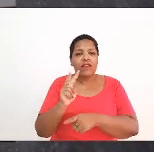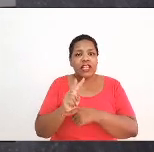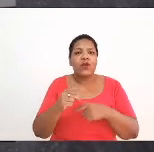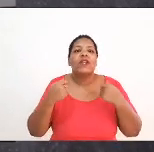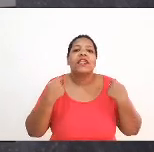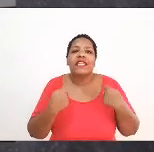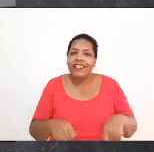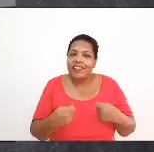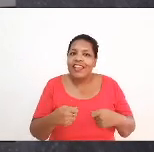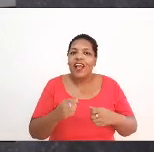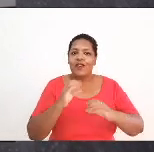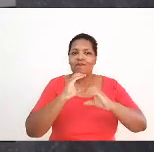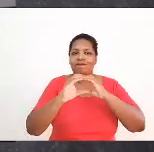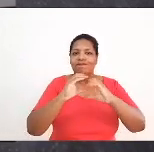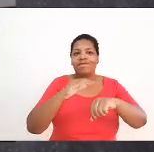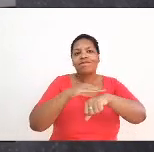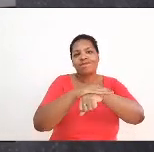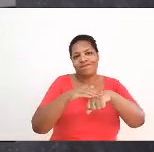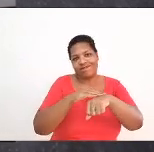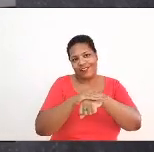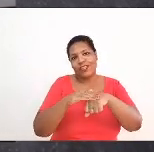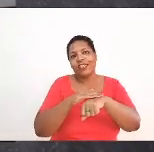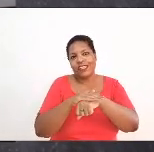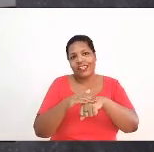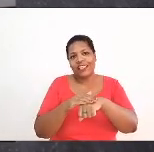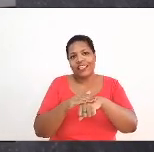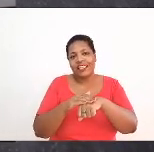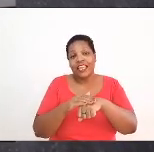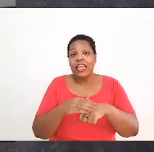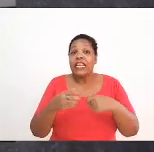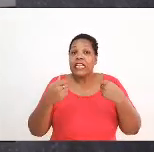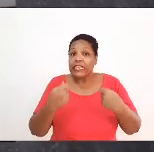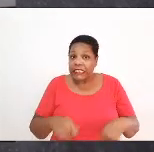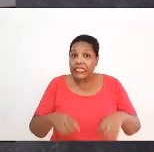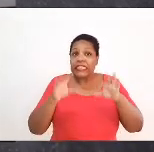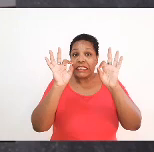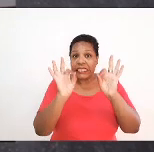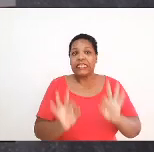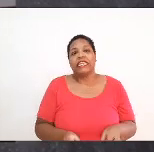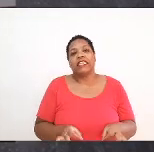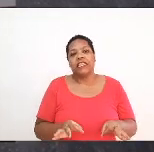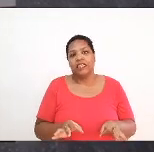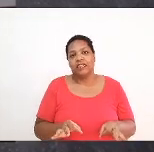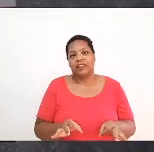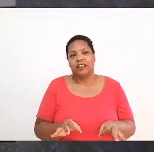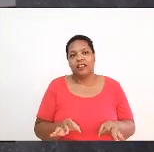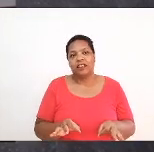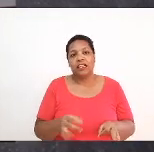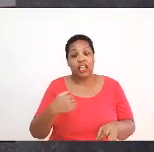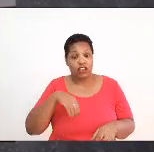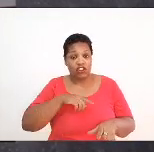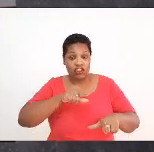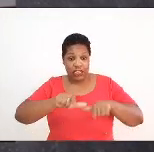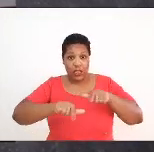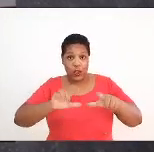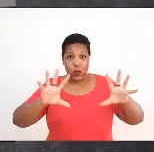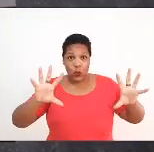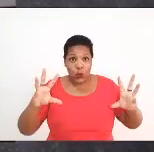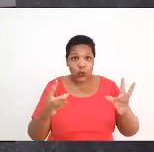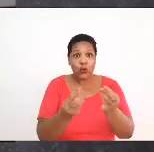nós temos certeza que agindo juntos em diálogo